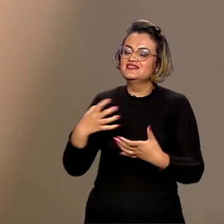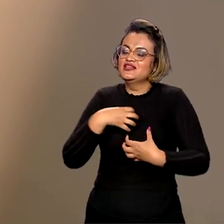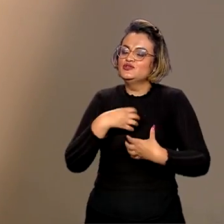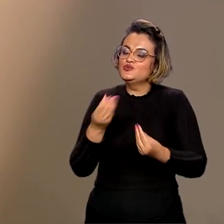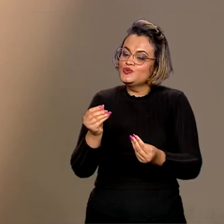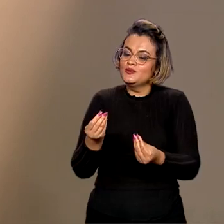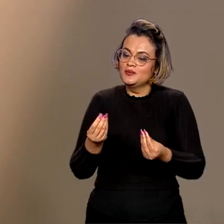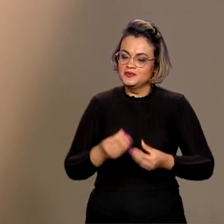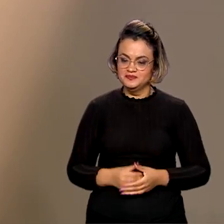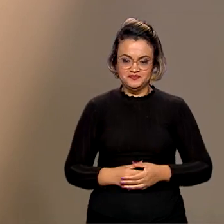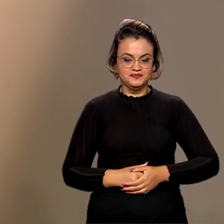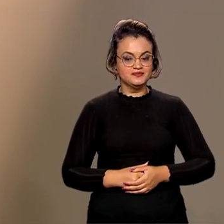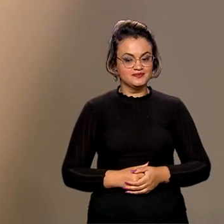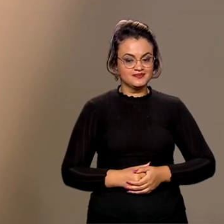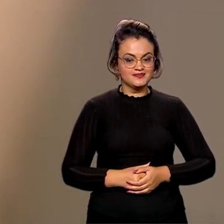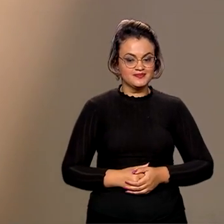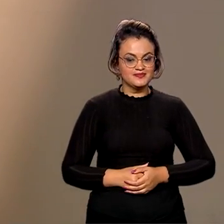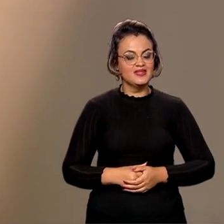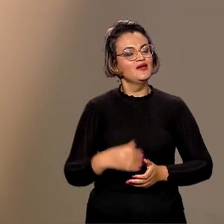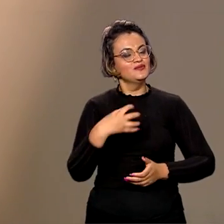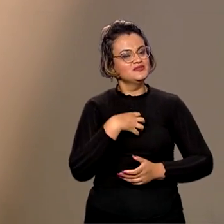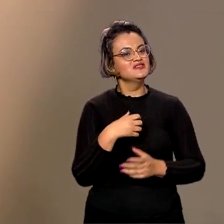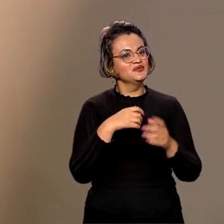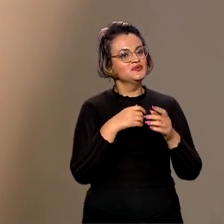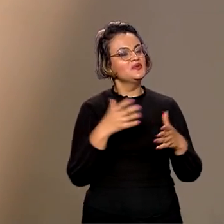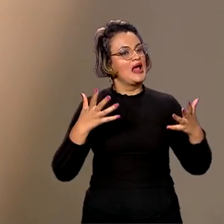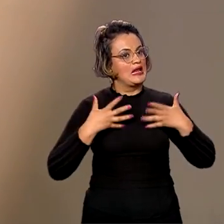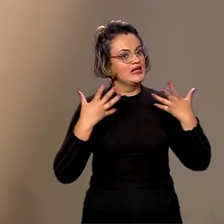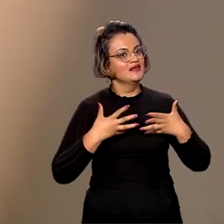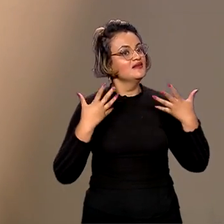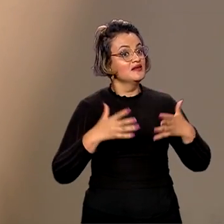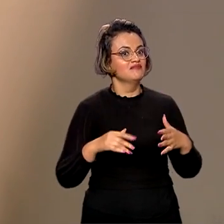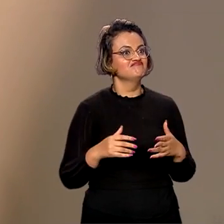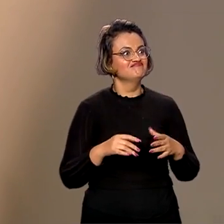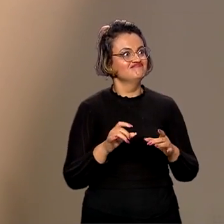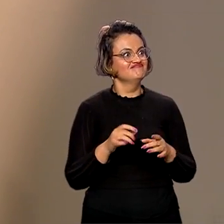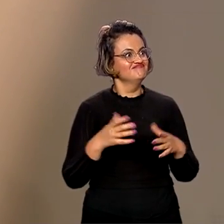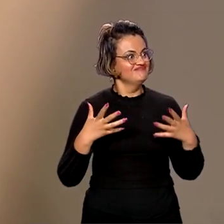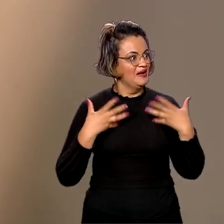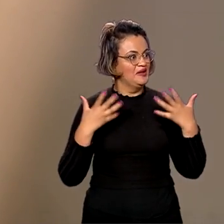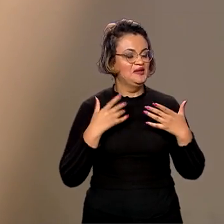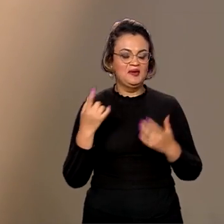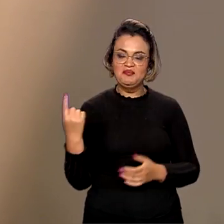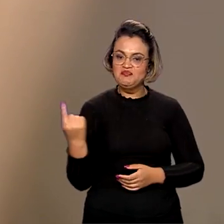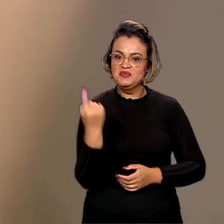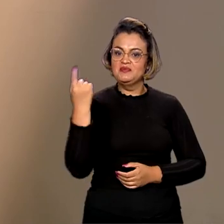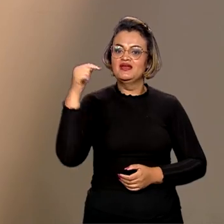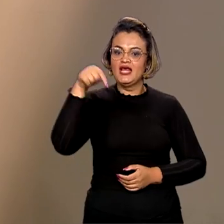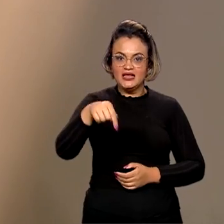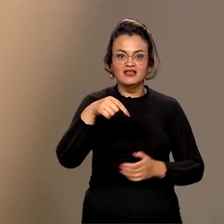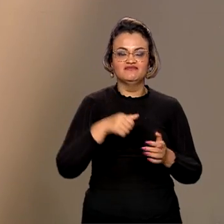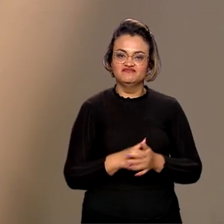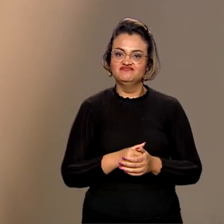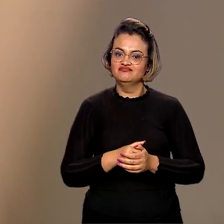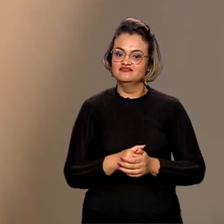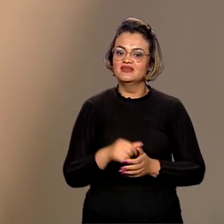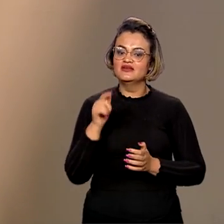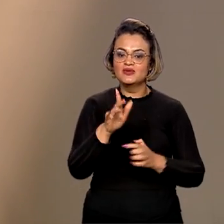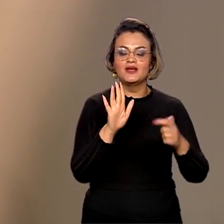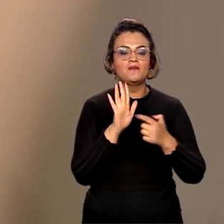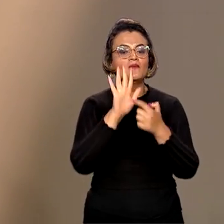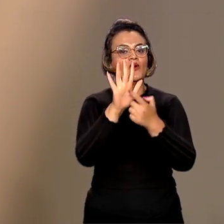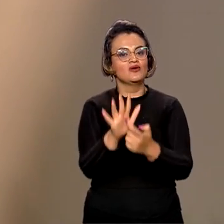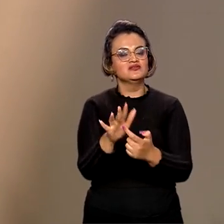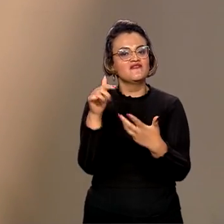Olha, para mim é uma grande alegria, uma honra poder estrear esse programa. Um programa que vai trazer